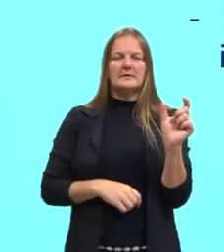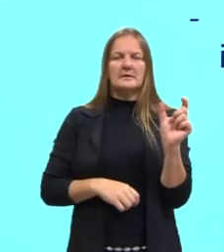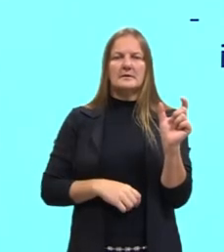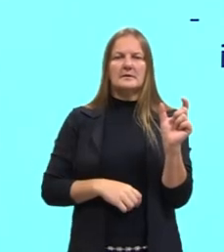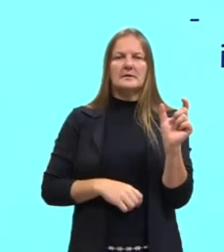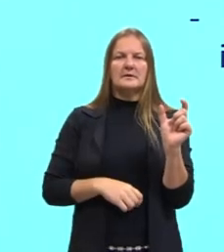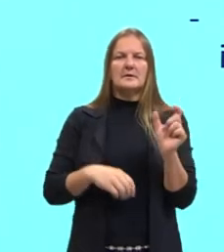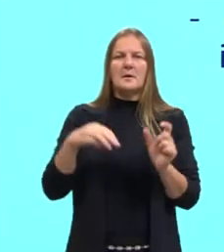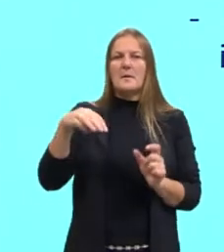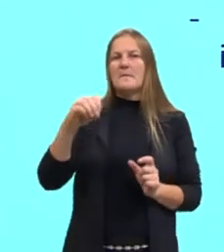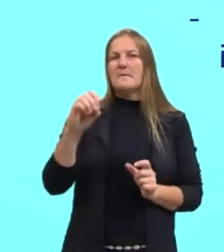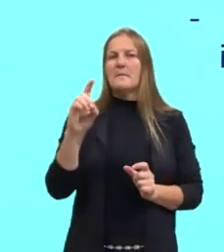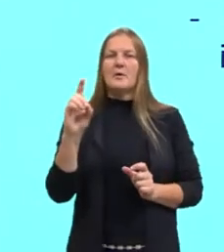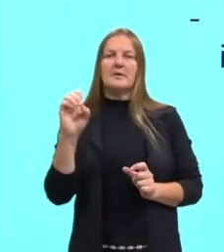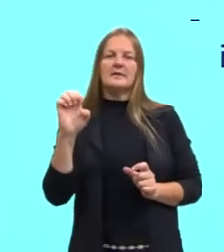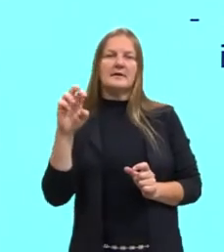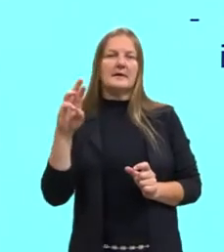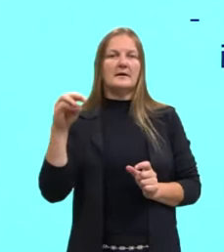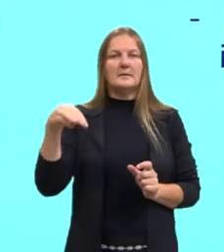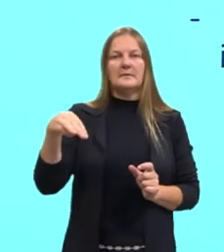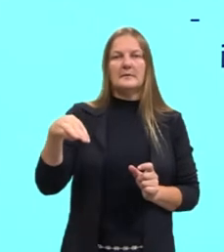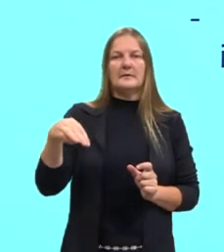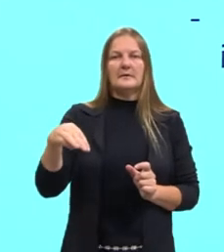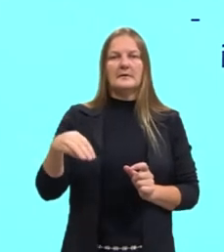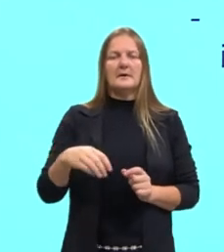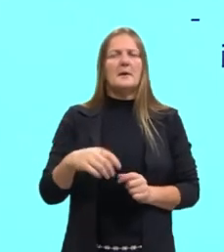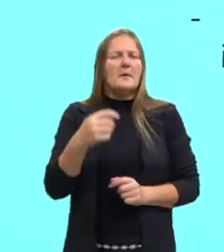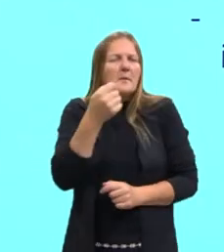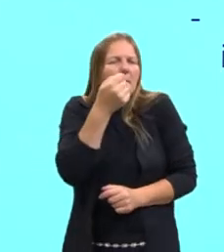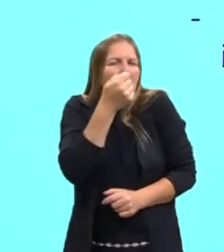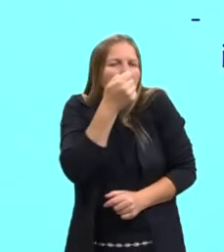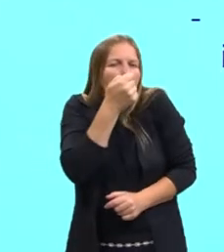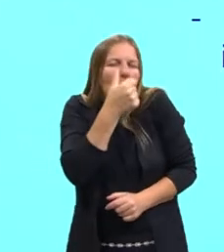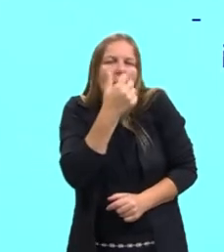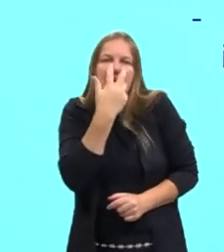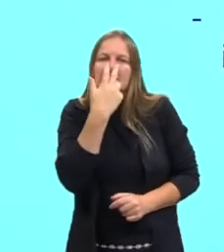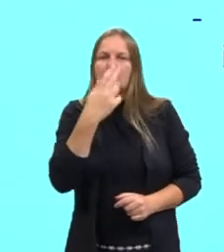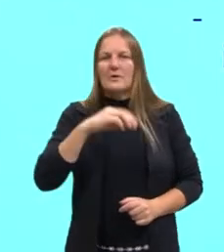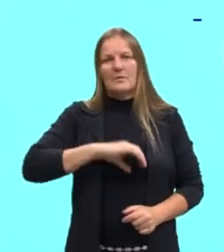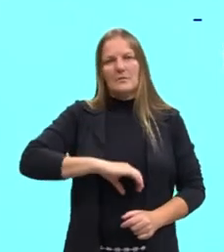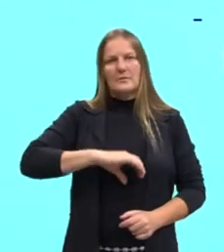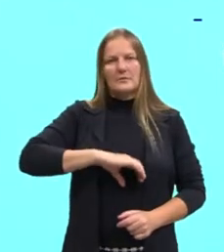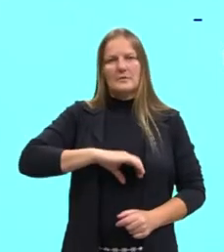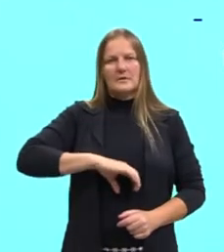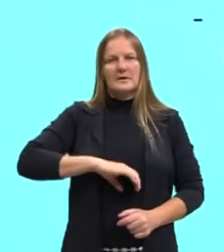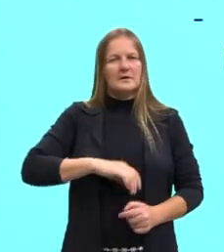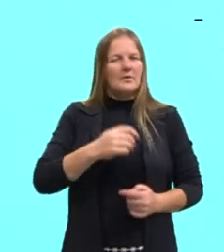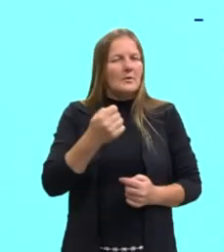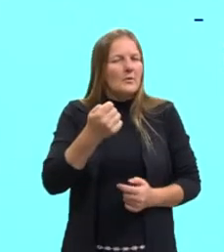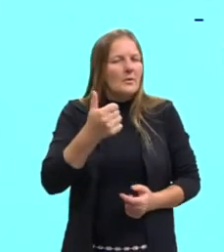Modern, muito parecido. Muito parecido. Ok?